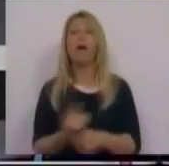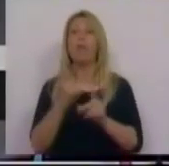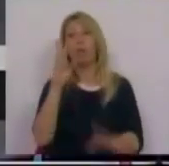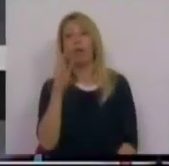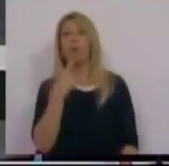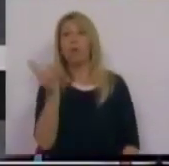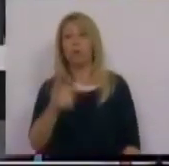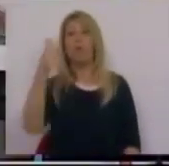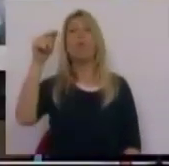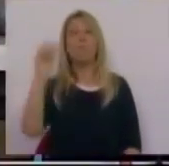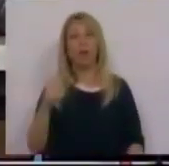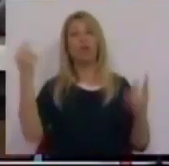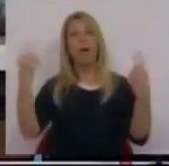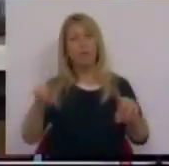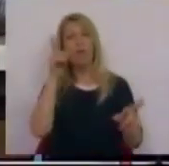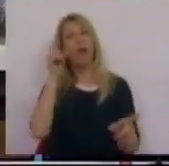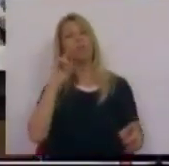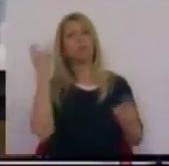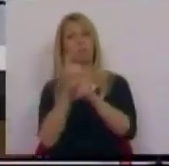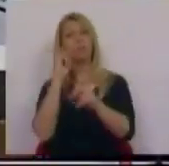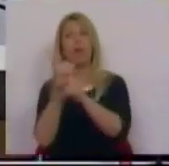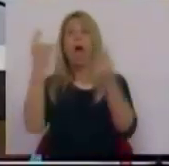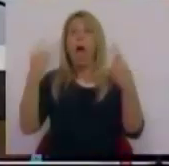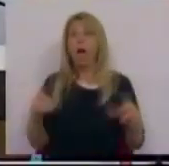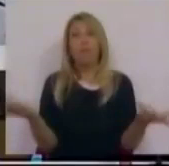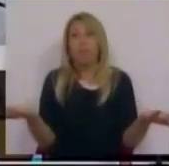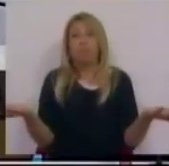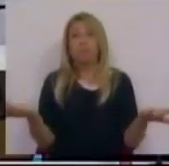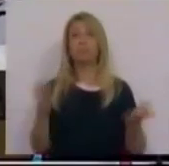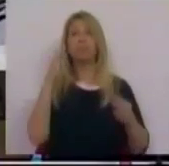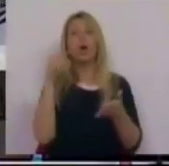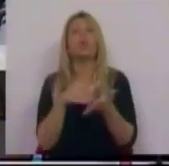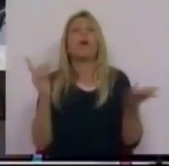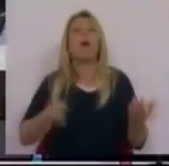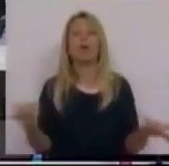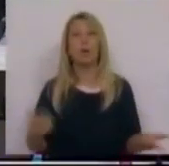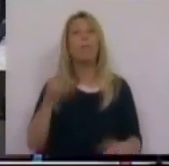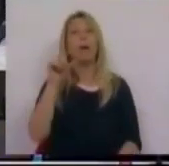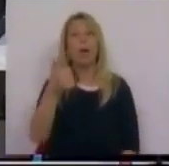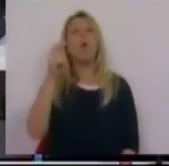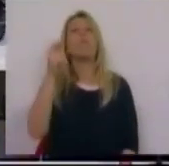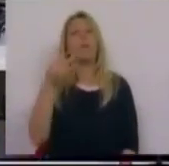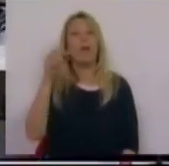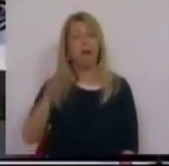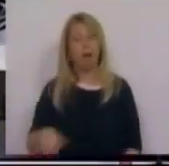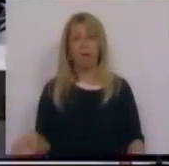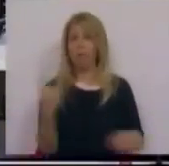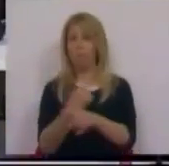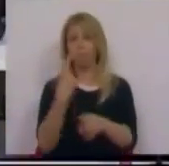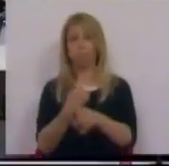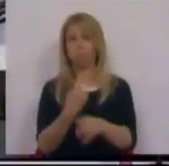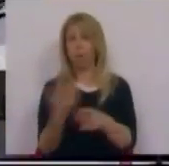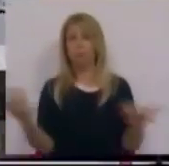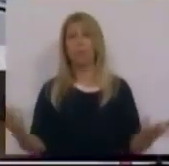havia um supervisor e não valeu de grande coisa, já agora não é só o BES, é o BPN também, também havia um regulador e não valeu de grande